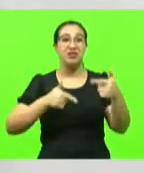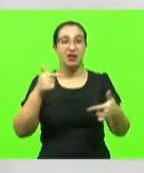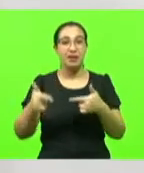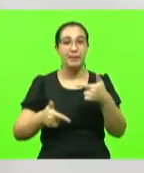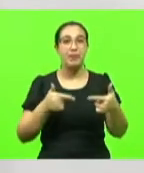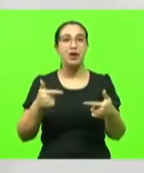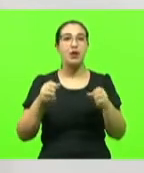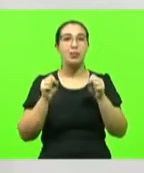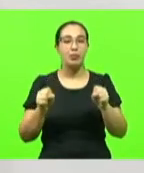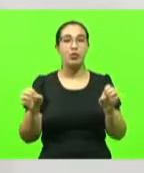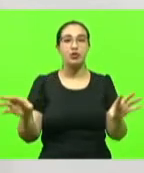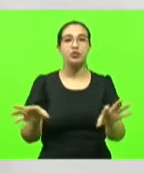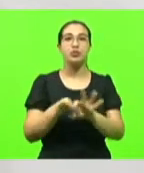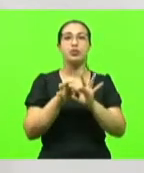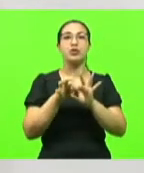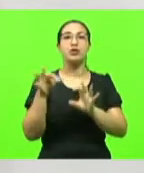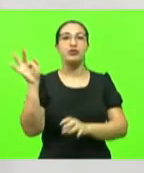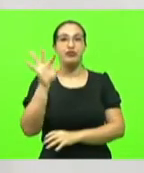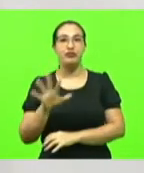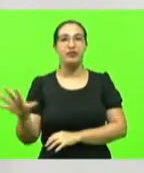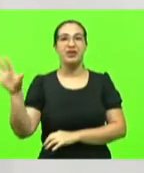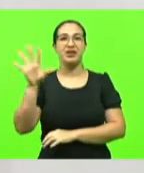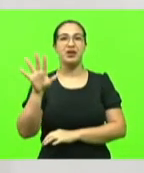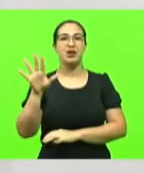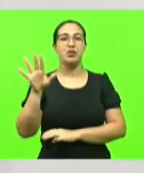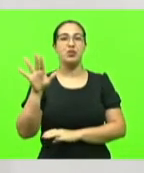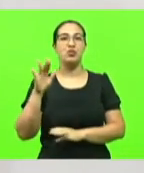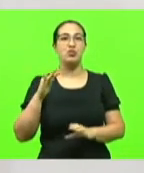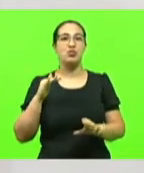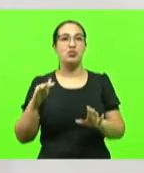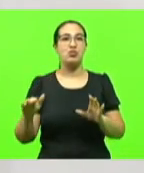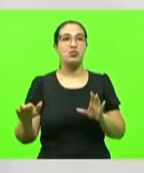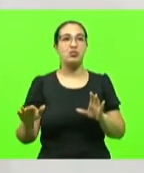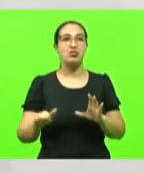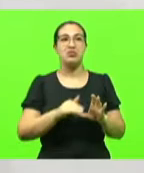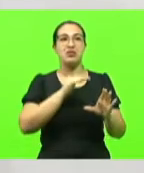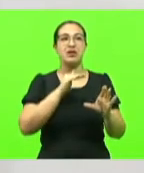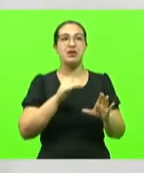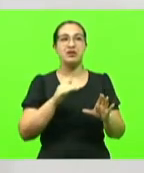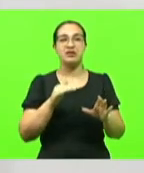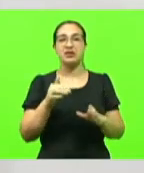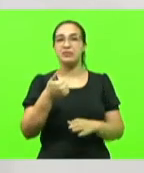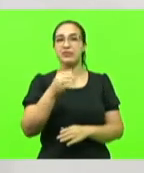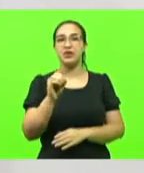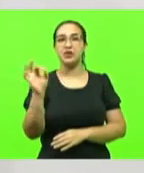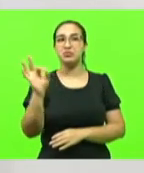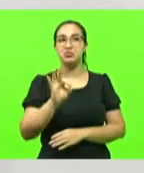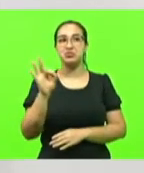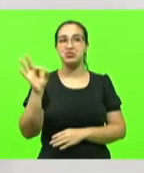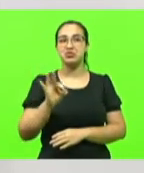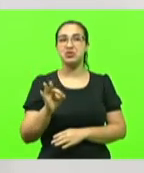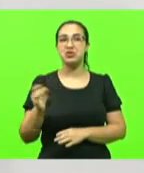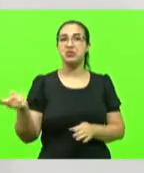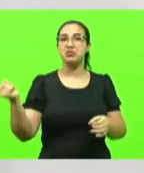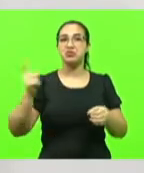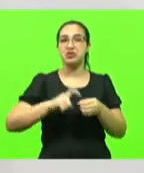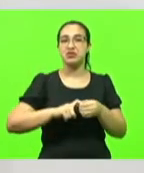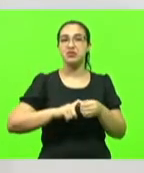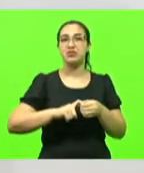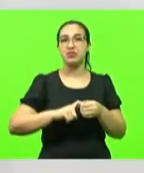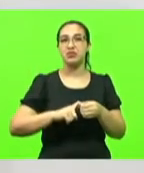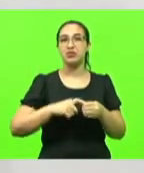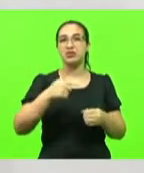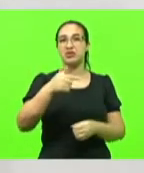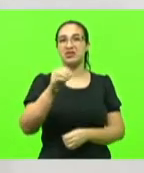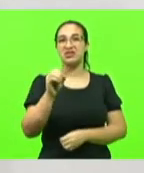a União Federal. Para não receber nem 10% de retorno dos 70 bilhões que Santa